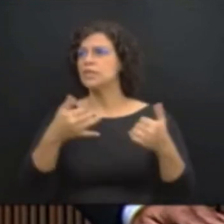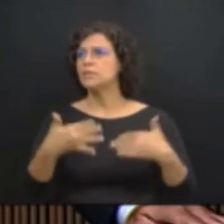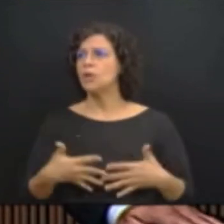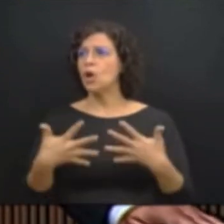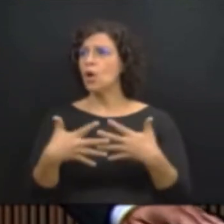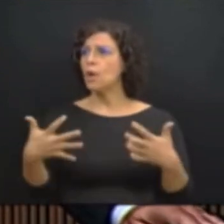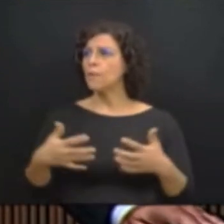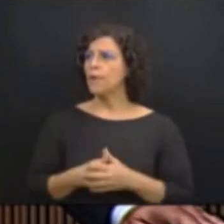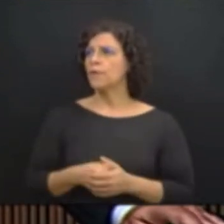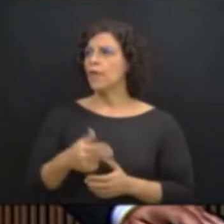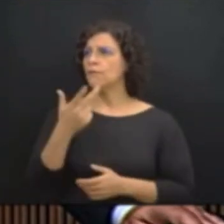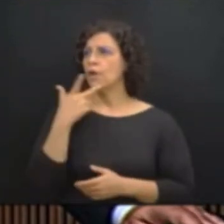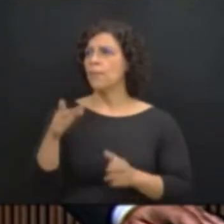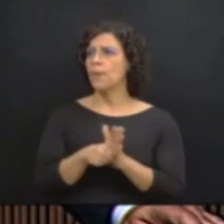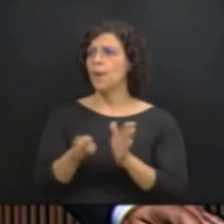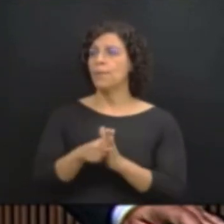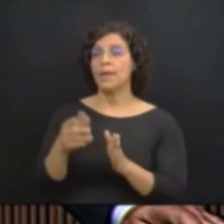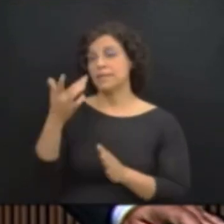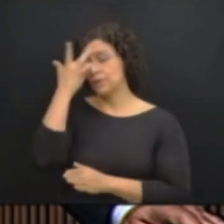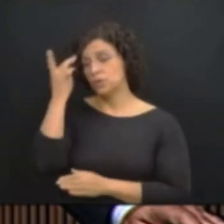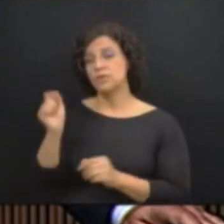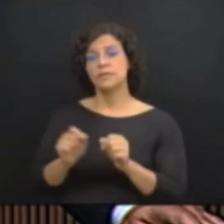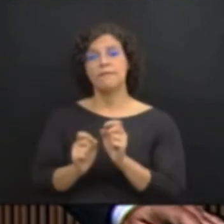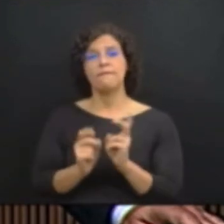Coppel para os operadores do mercado.